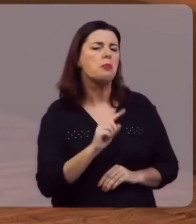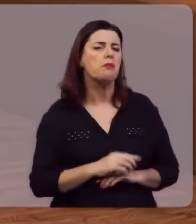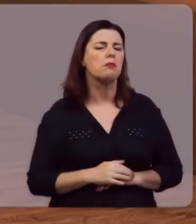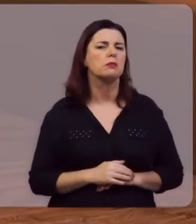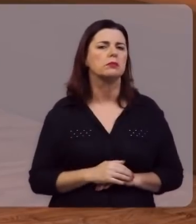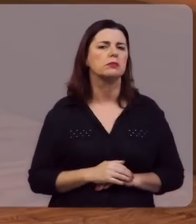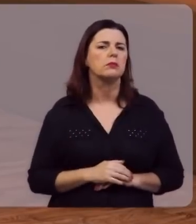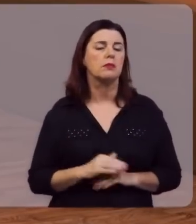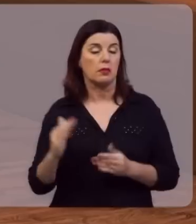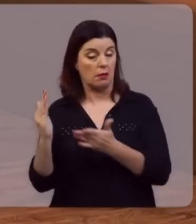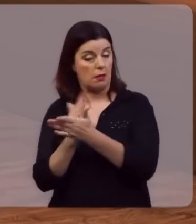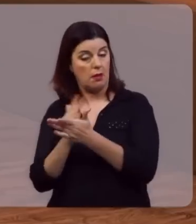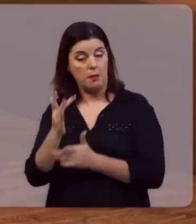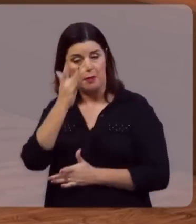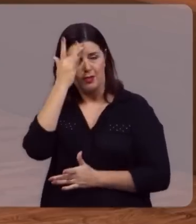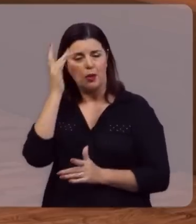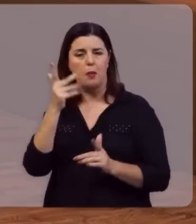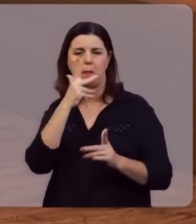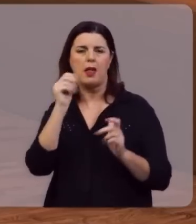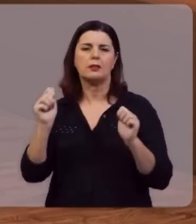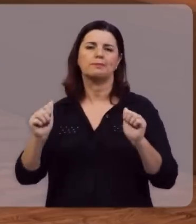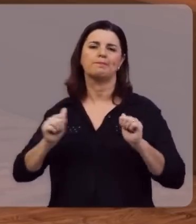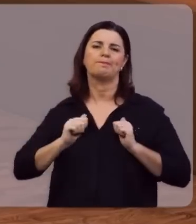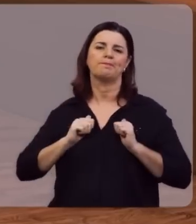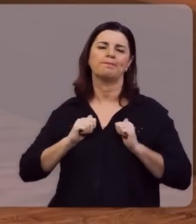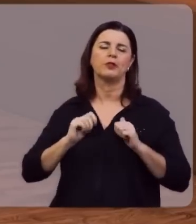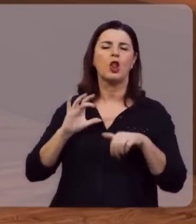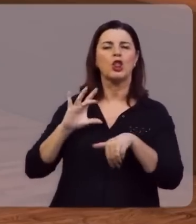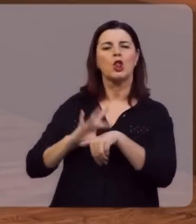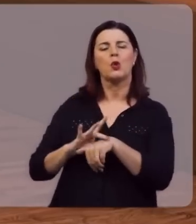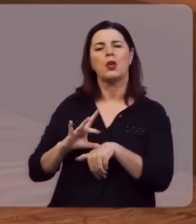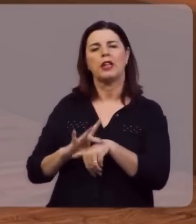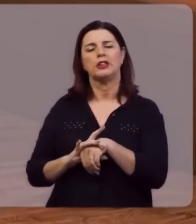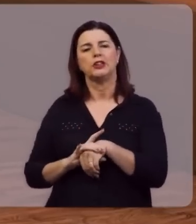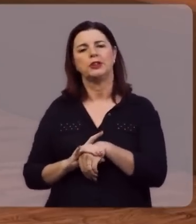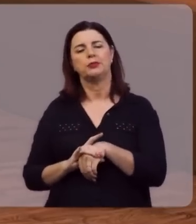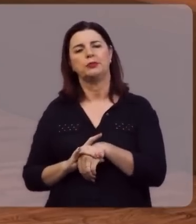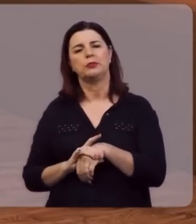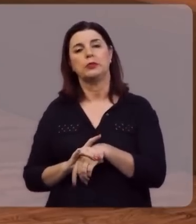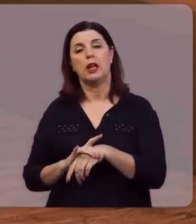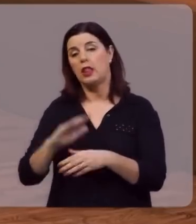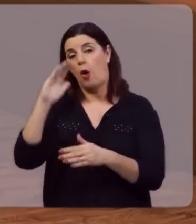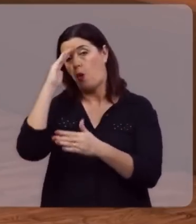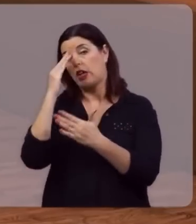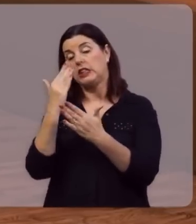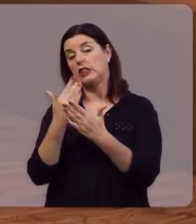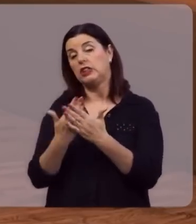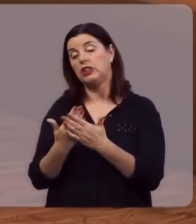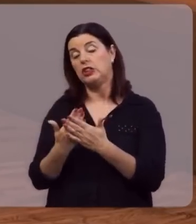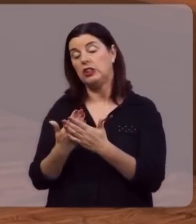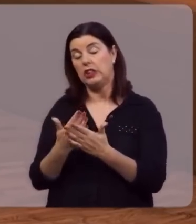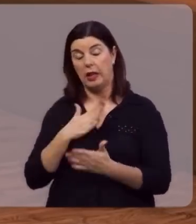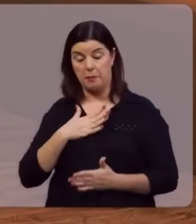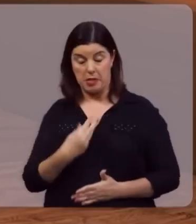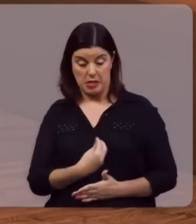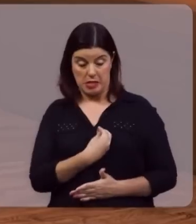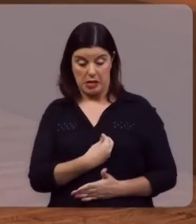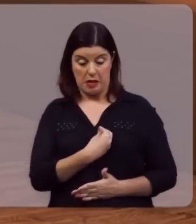Há muitas pessoas que se acomodaram com a doença. Há muitas pessoas que não acreditam que o seu quadro,